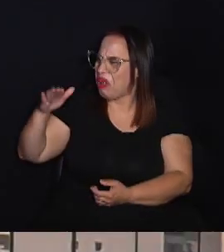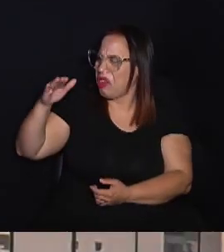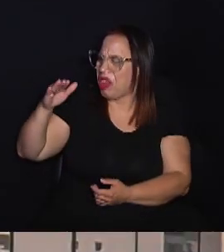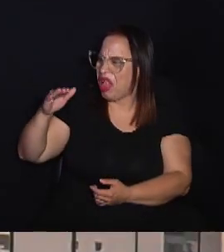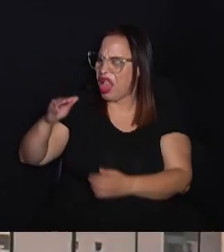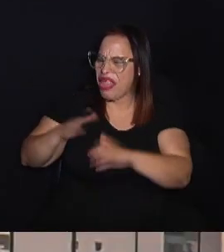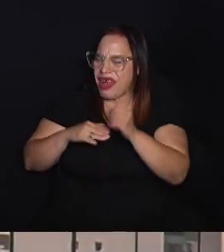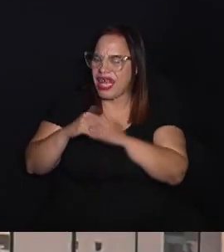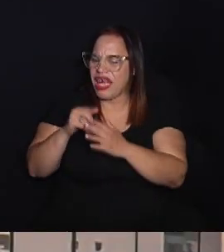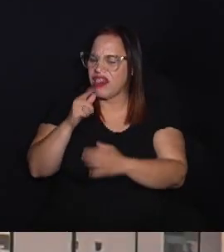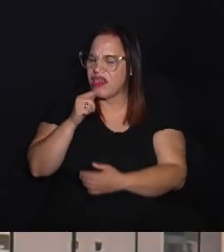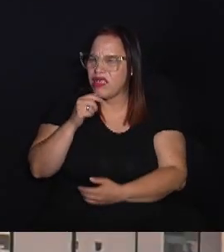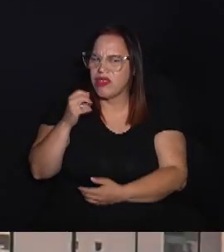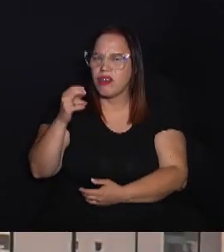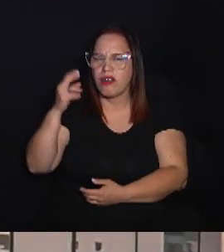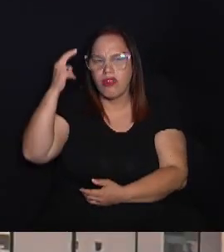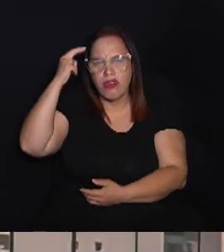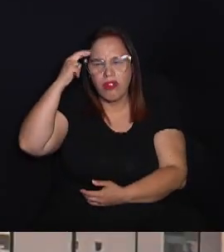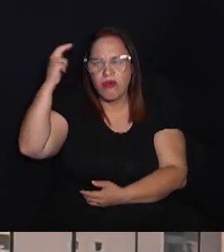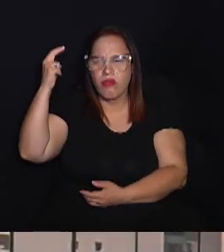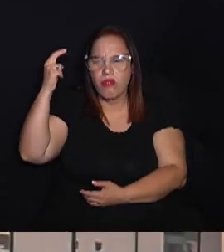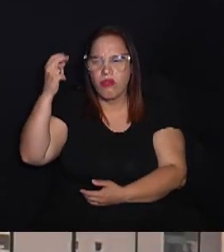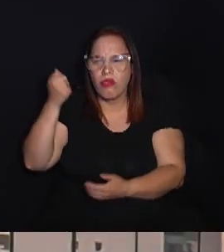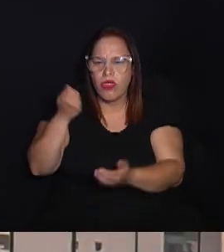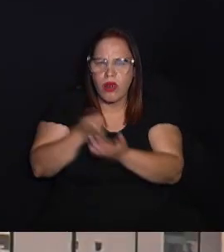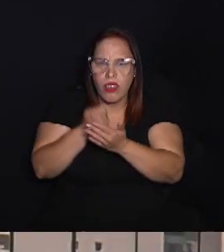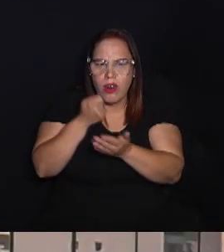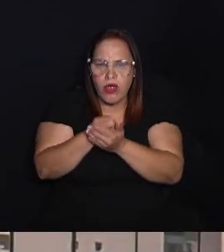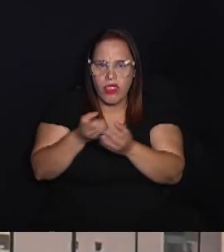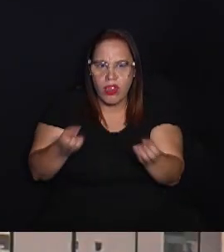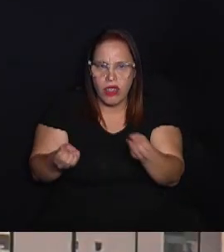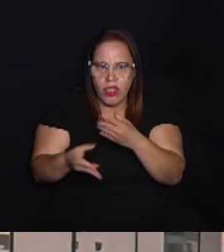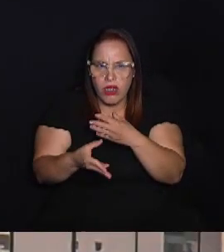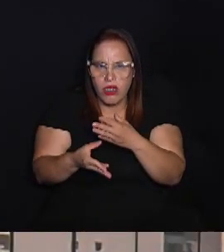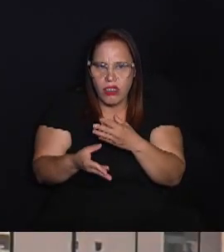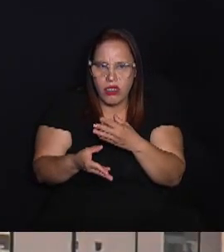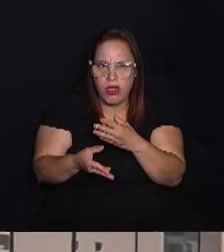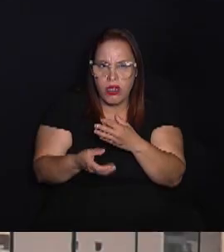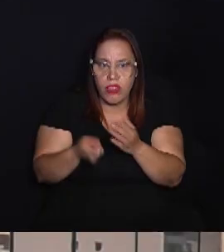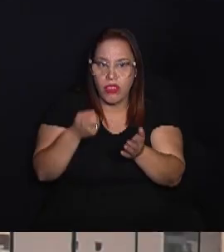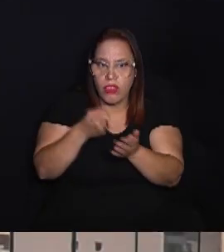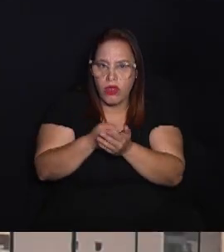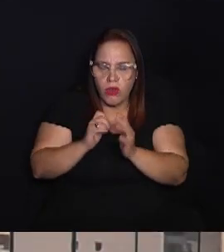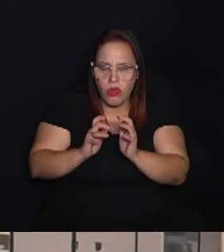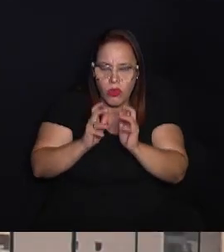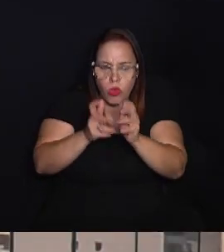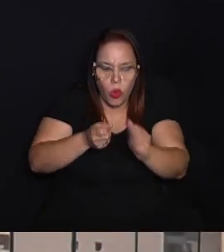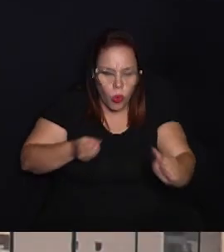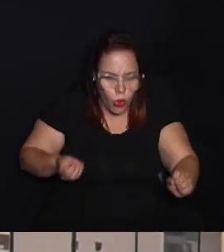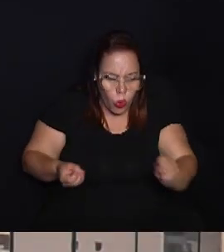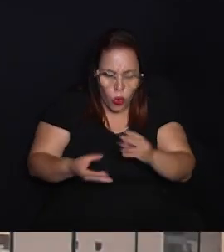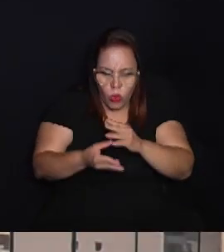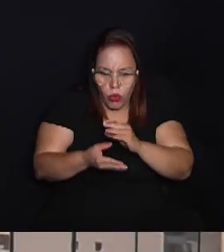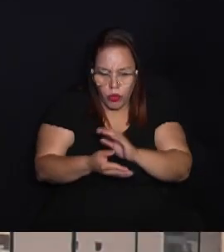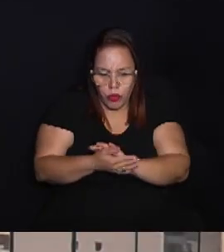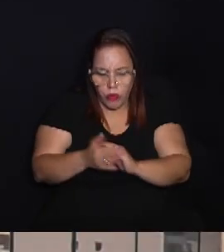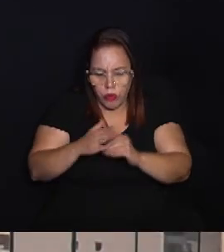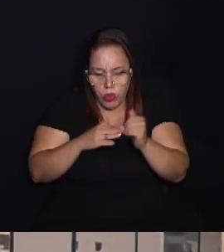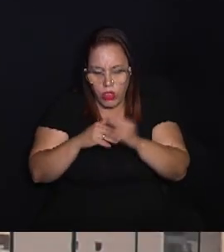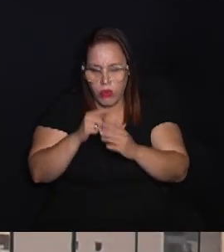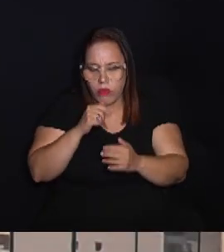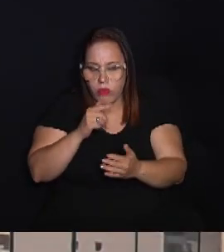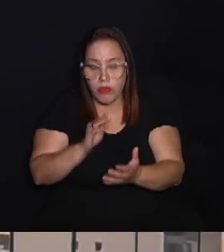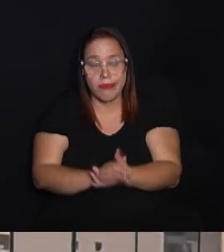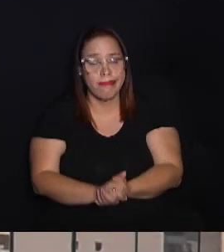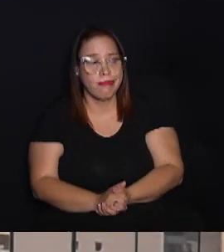a água, né? Não seria mais inteligente a gente investir e não desperdiçar para fazer valer todo esse investimento no